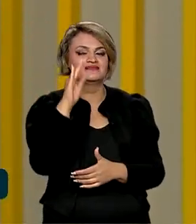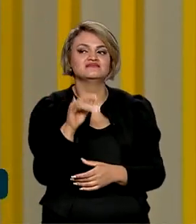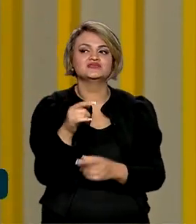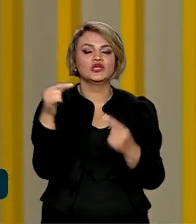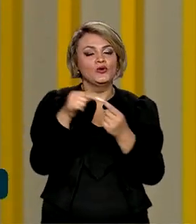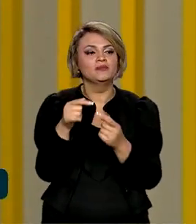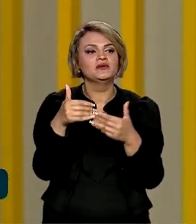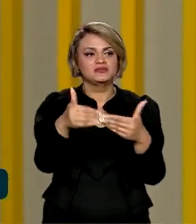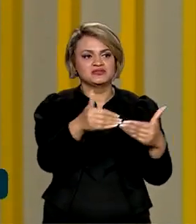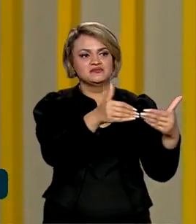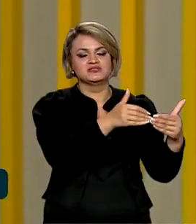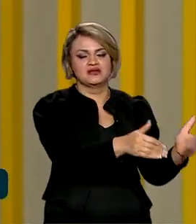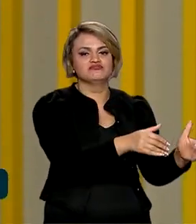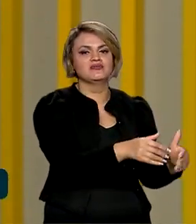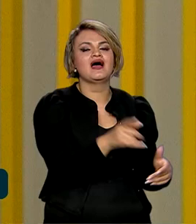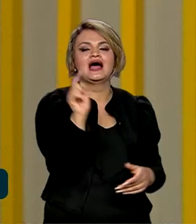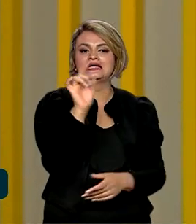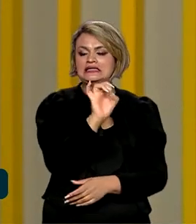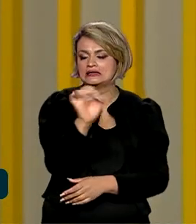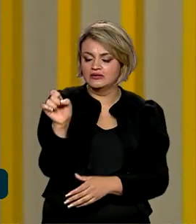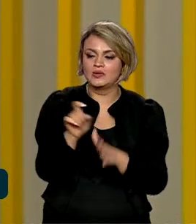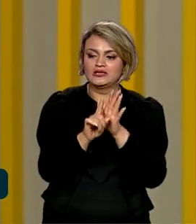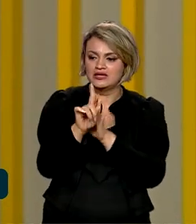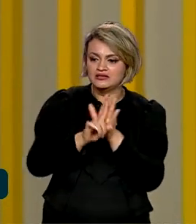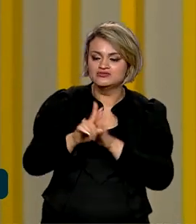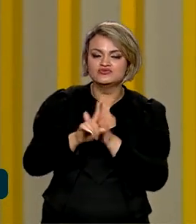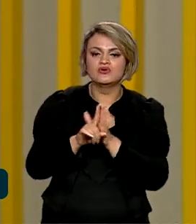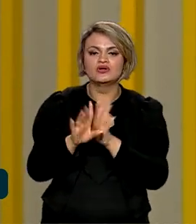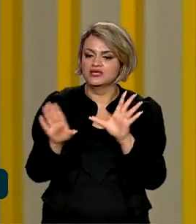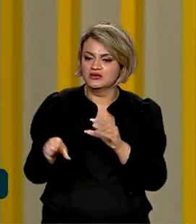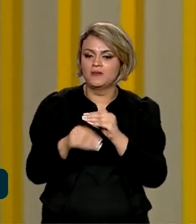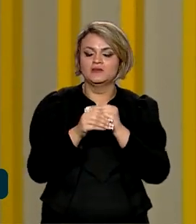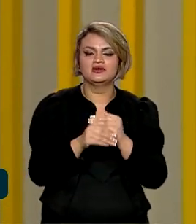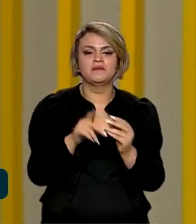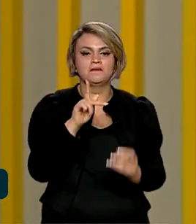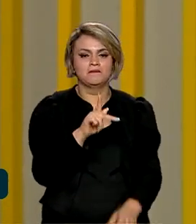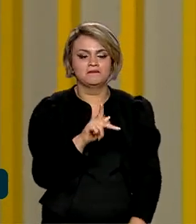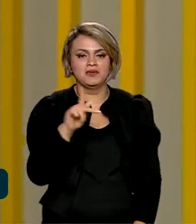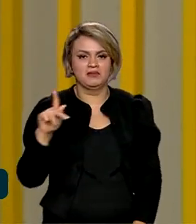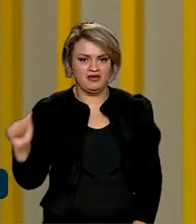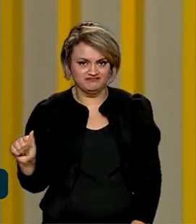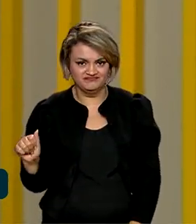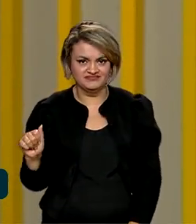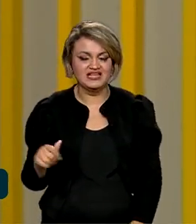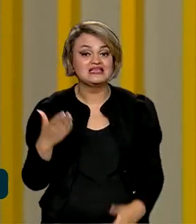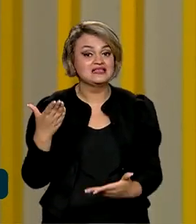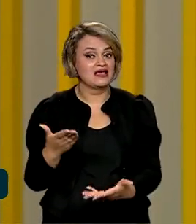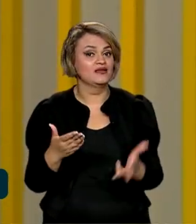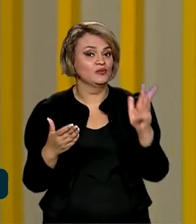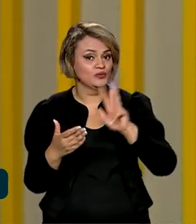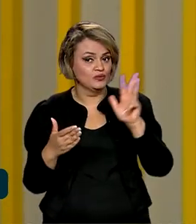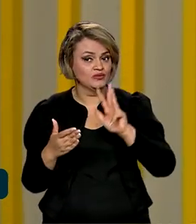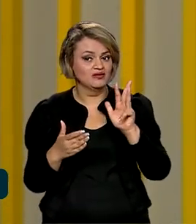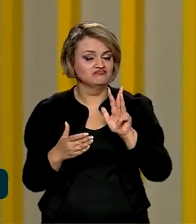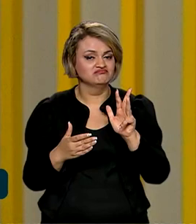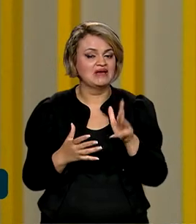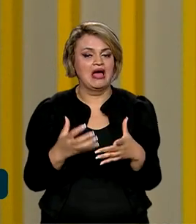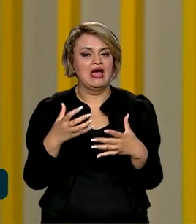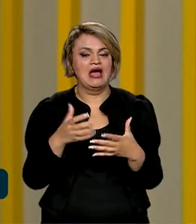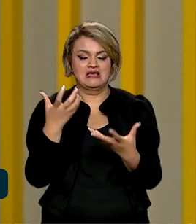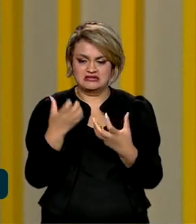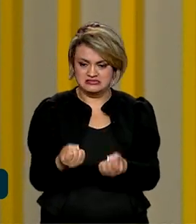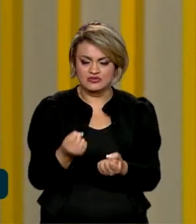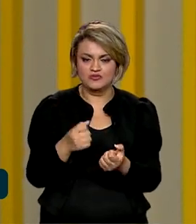foram analisadas, estão sendo incorporadas agora ao PPA e o presidente Lula assina o